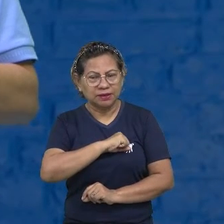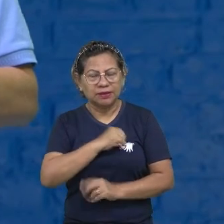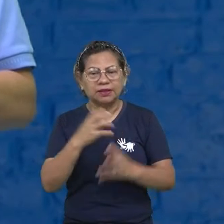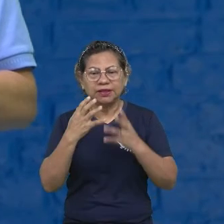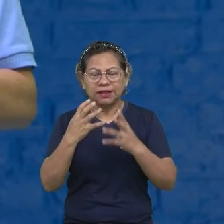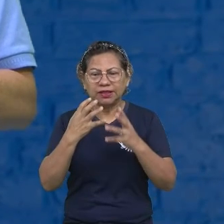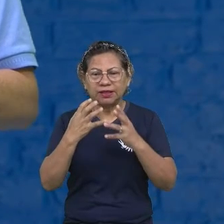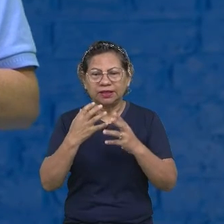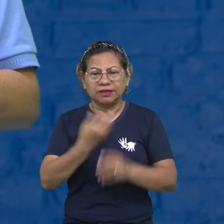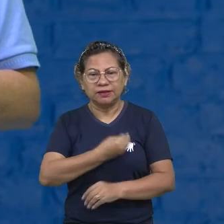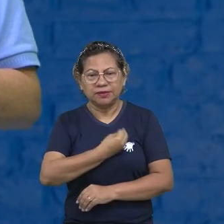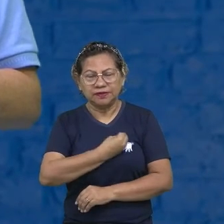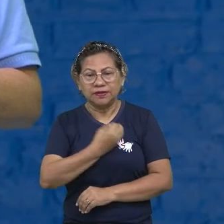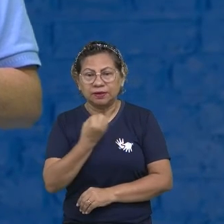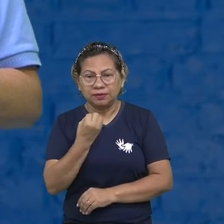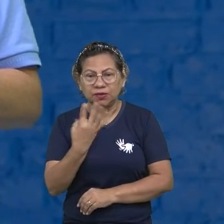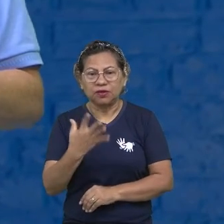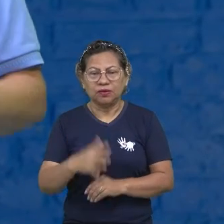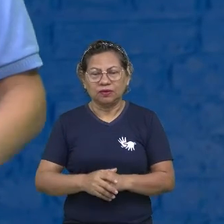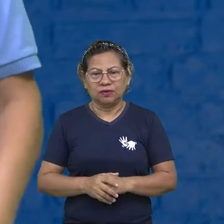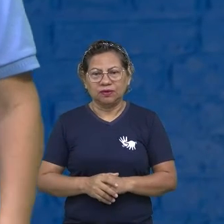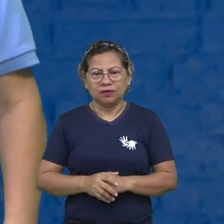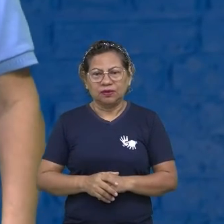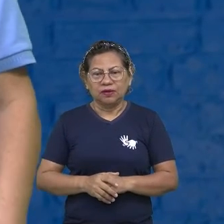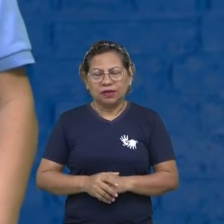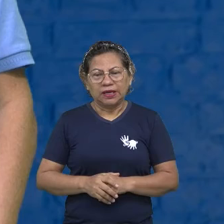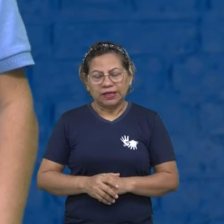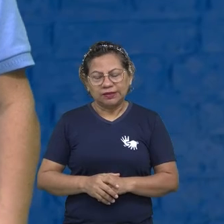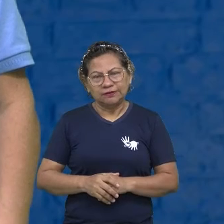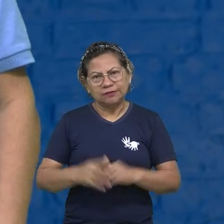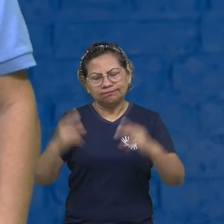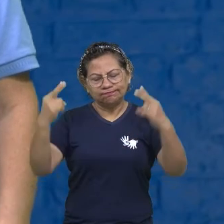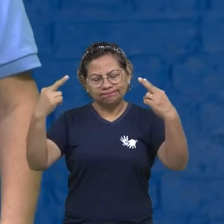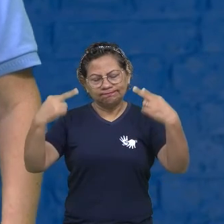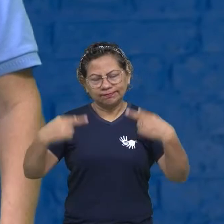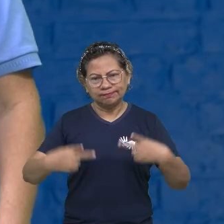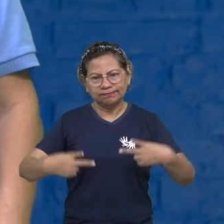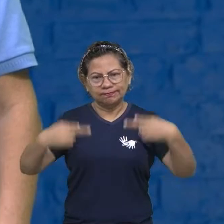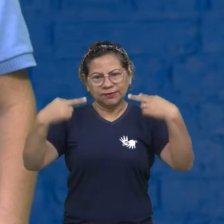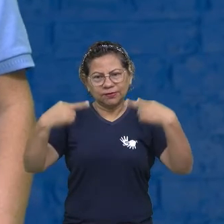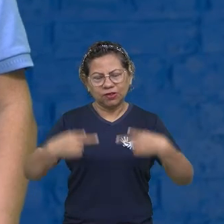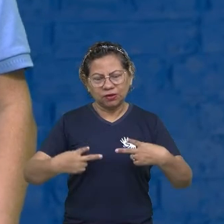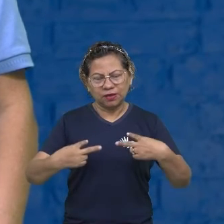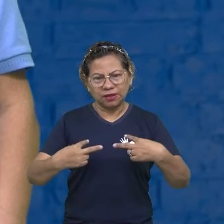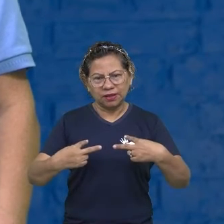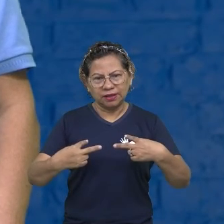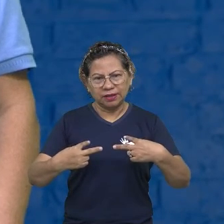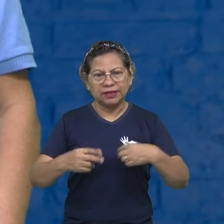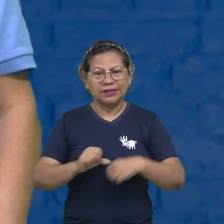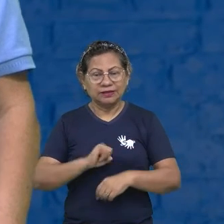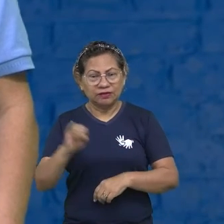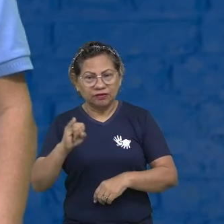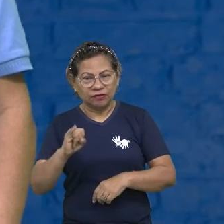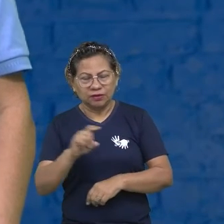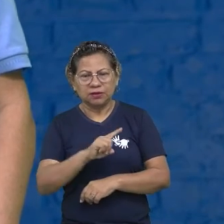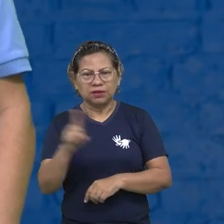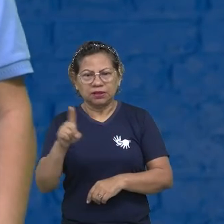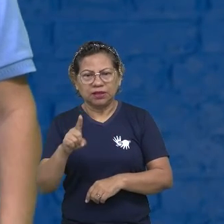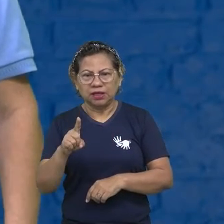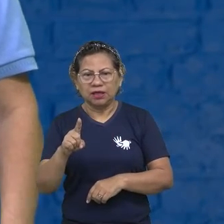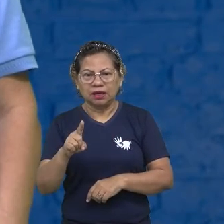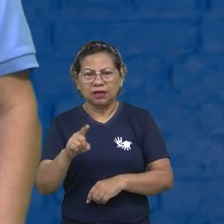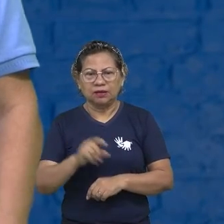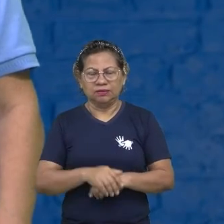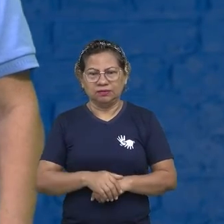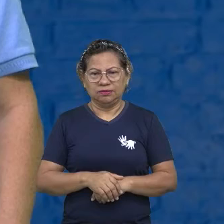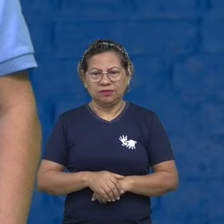o meu bem, vão ficar felizes com a minha atitude, se a resposta for não, eu não fazia. Se a resposta for